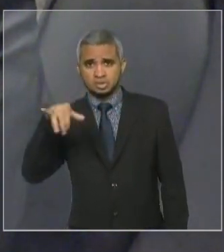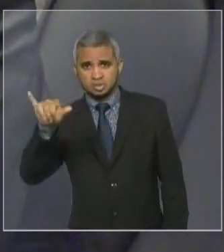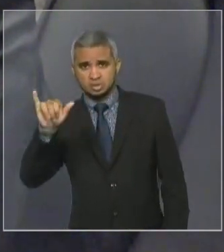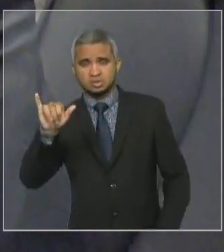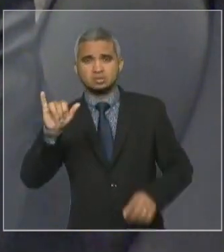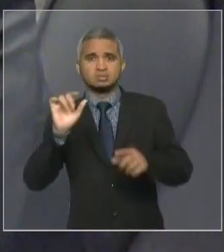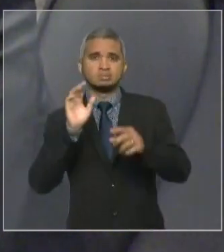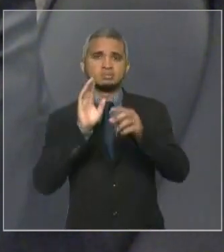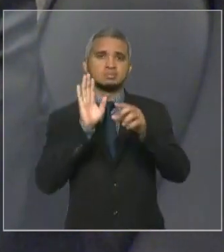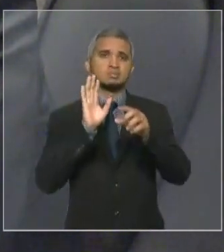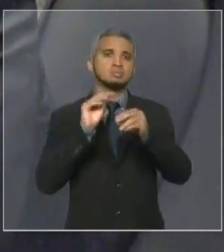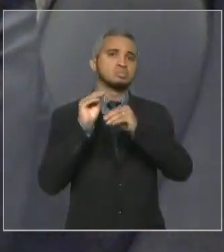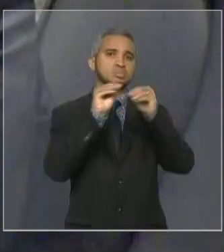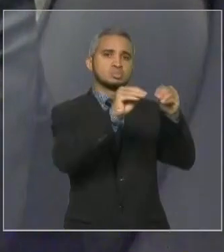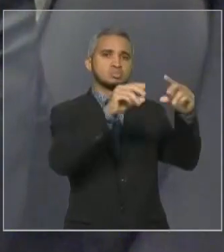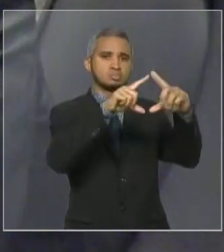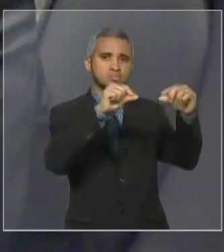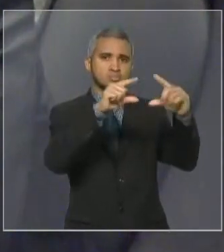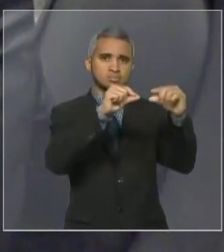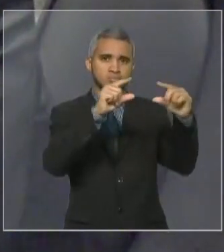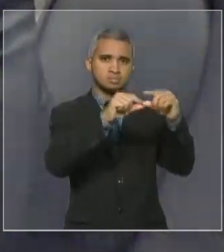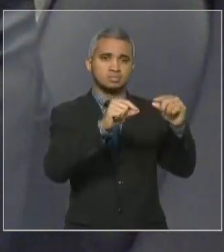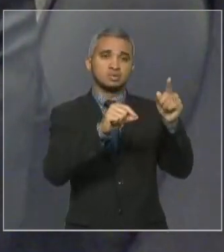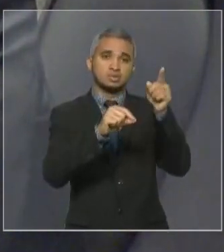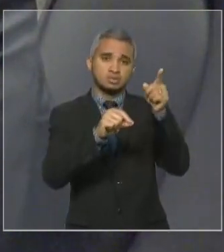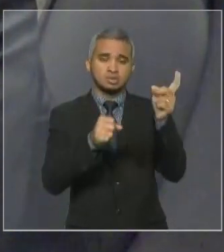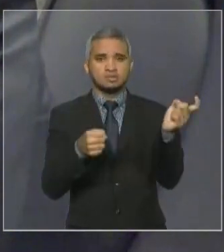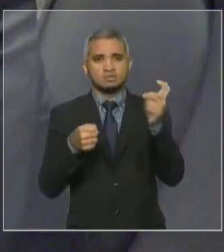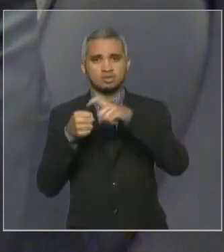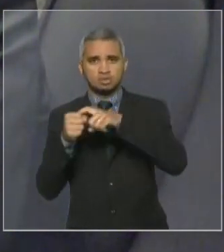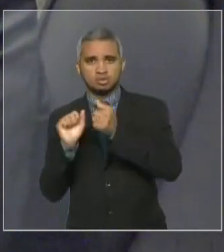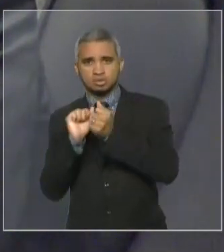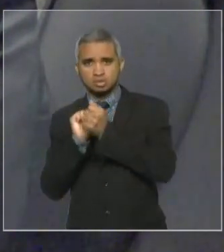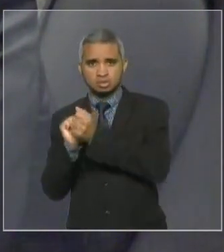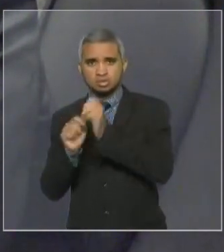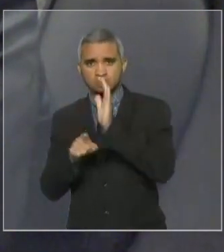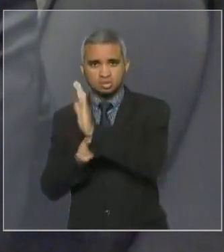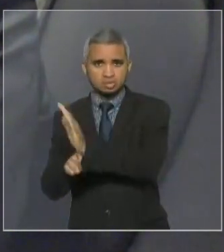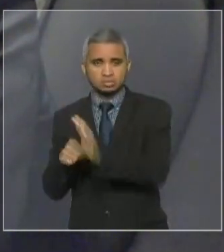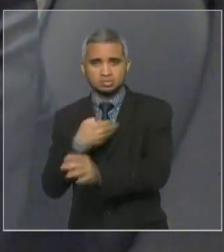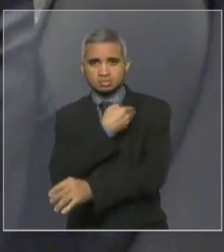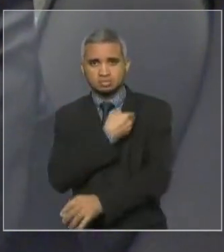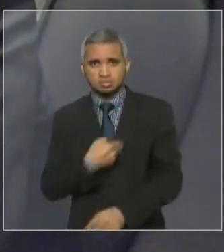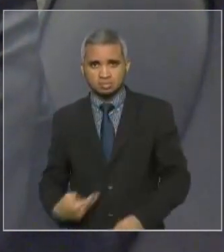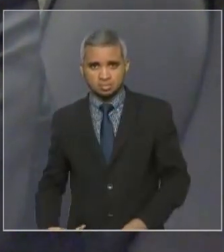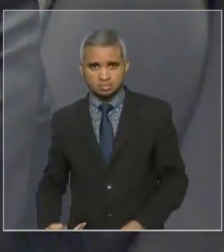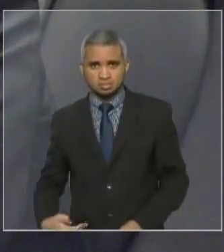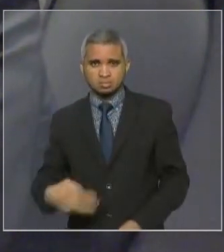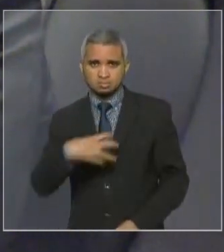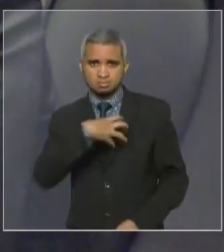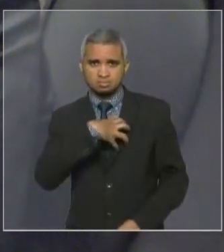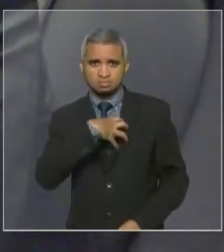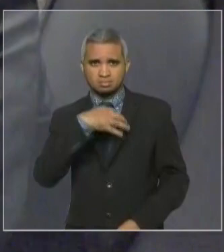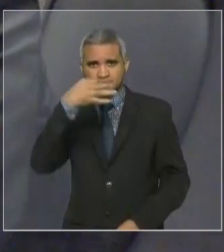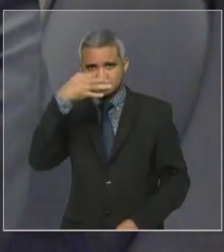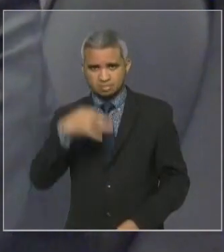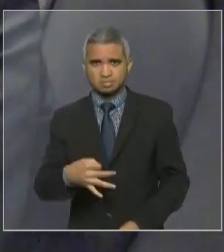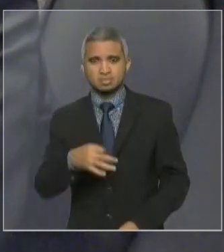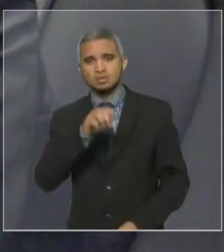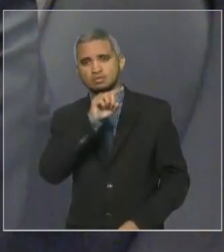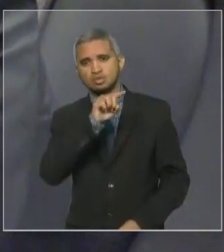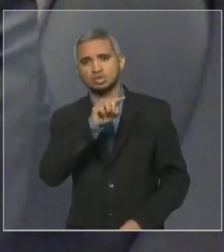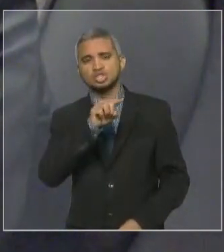retomando a Casa Civil, não tenho dúvida que será um dos principais, ou melhor, principal